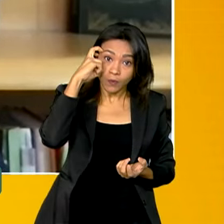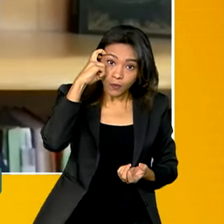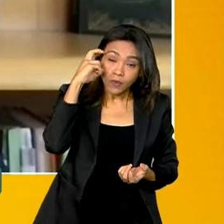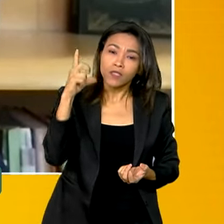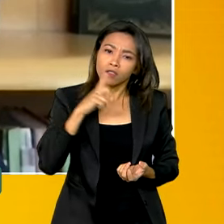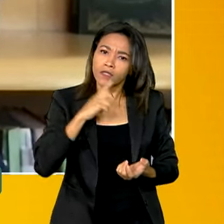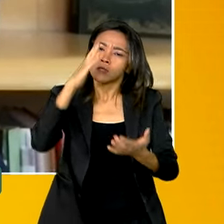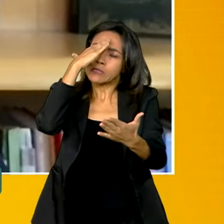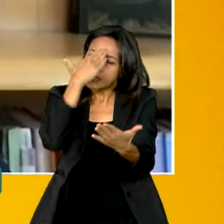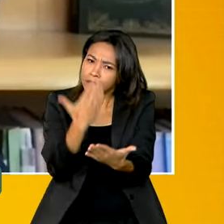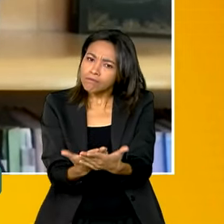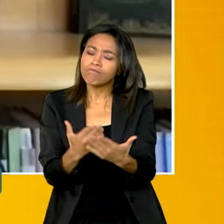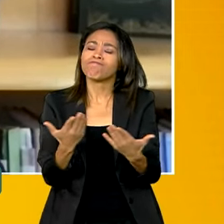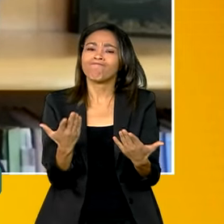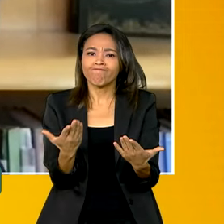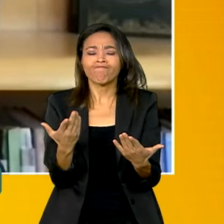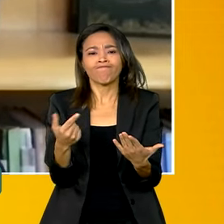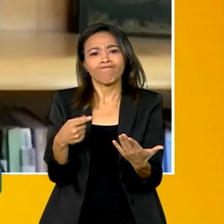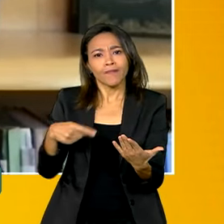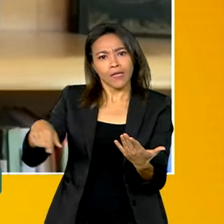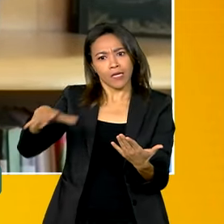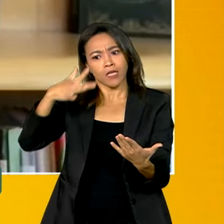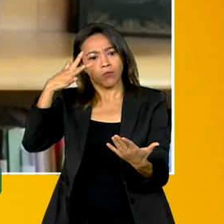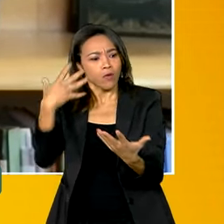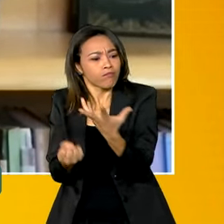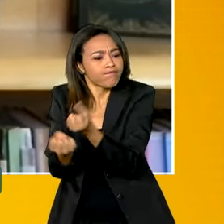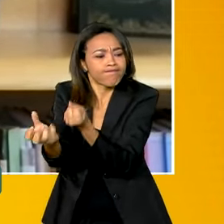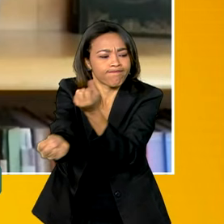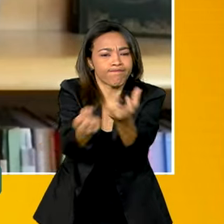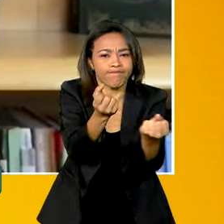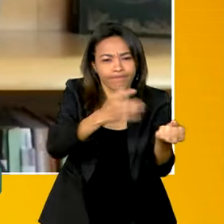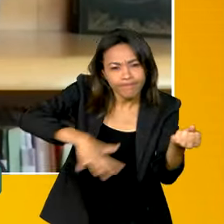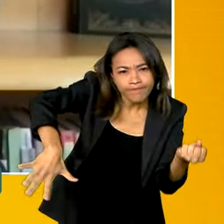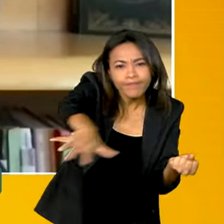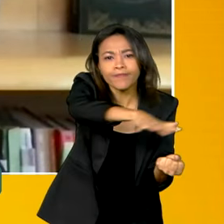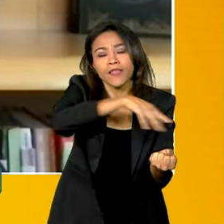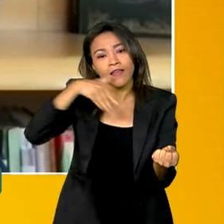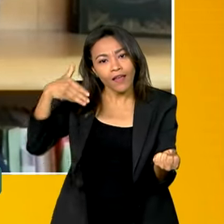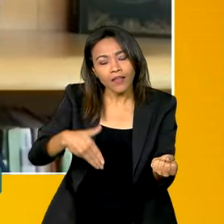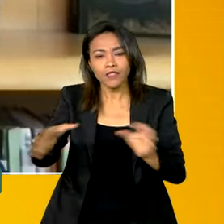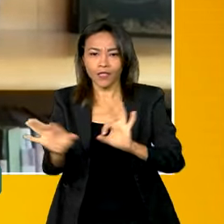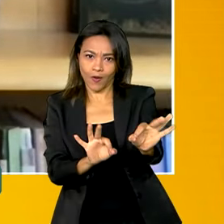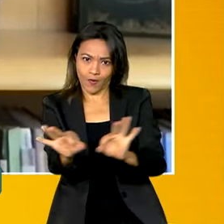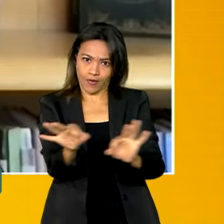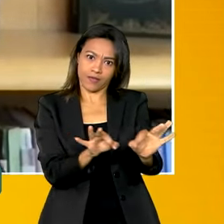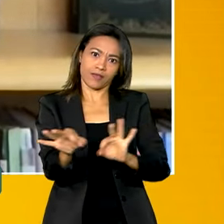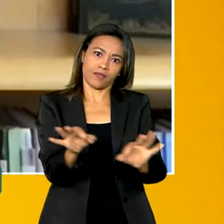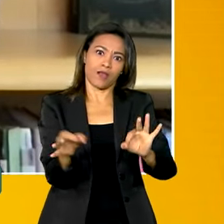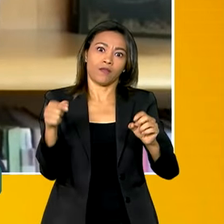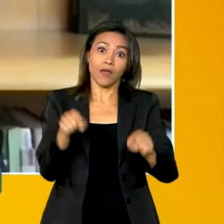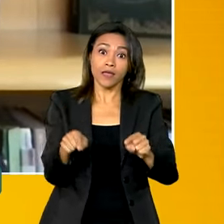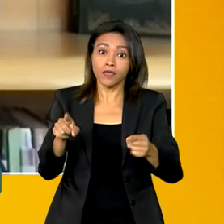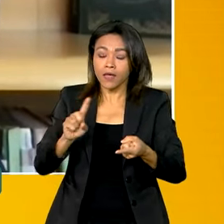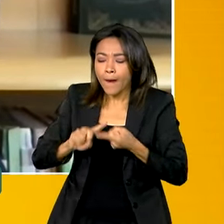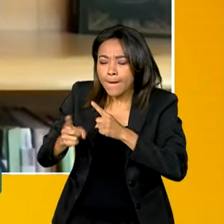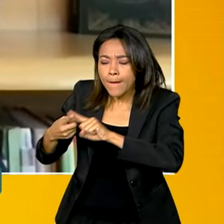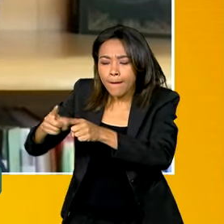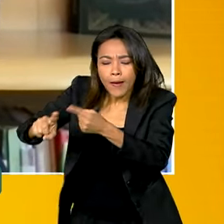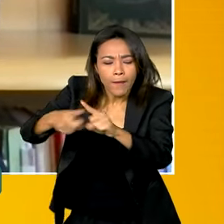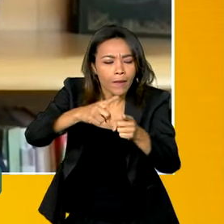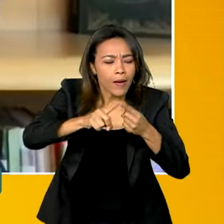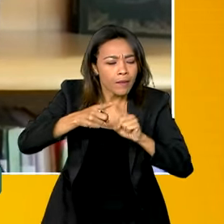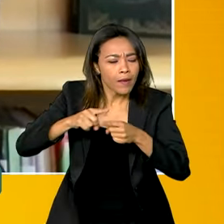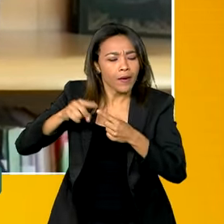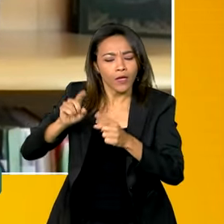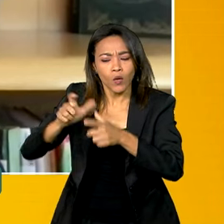uma credibilidade diante das suas comunidades. E é disso que são formados essas redes de pontos e pontões de cultura.